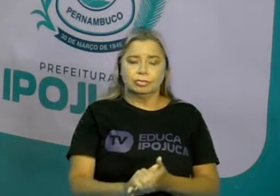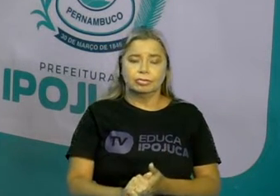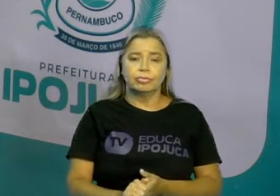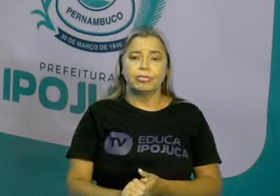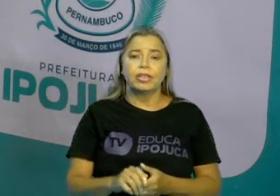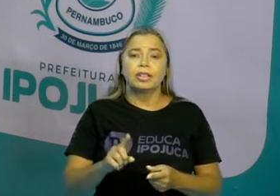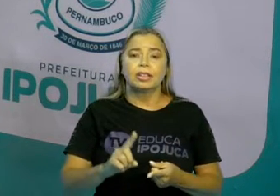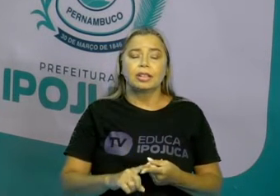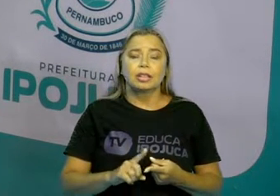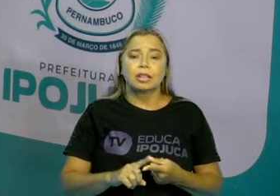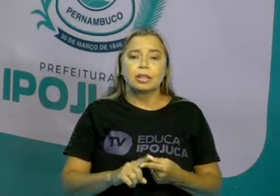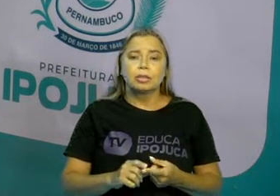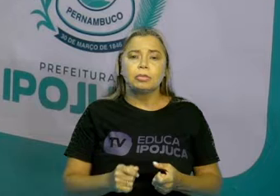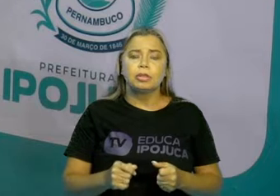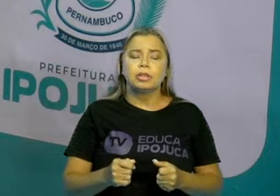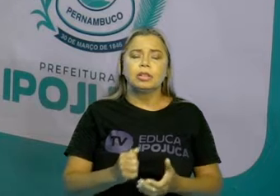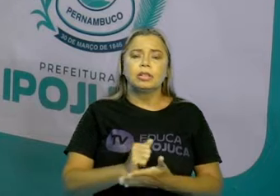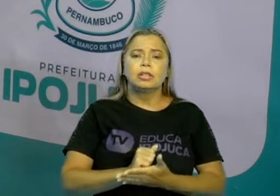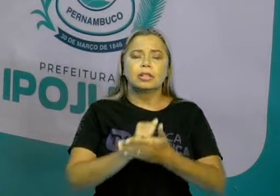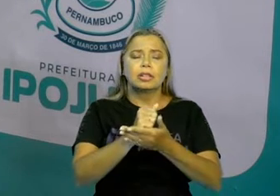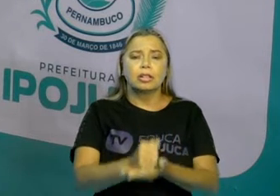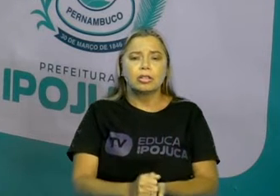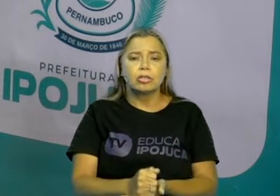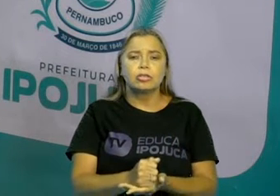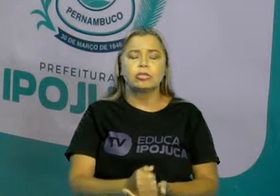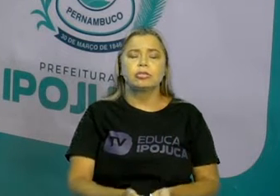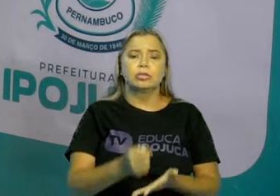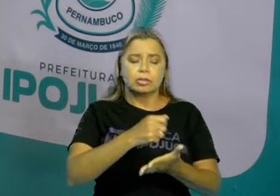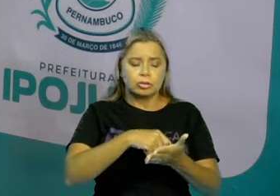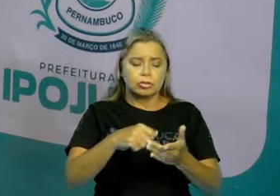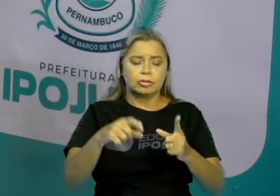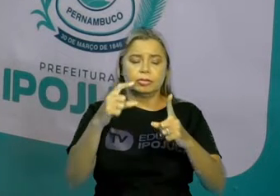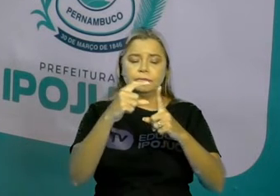na parte ortográfica, que é a escrita das palavras.